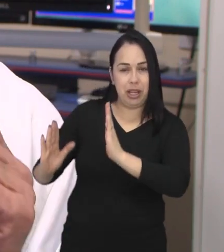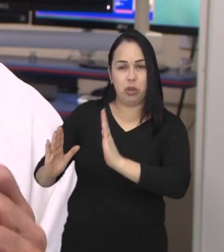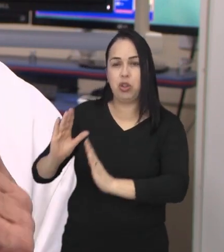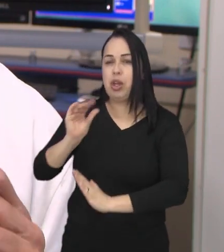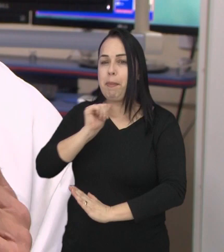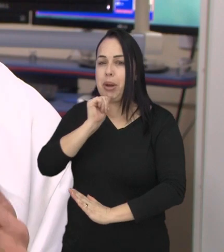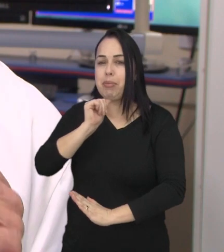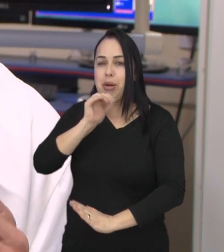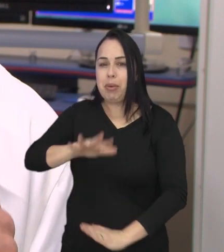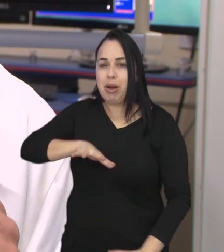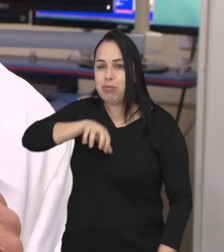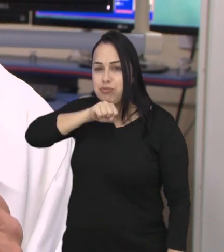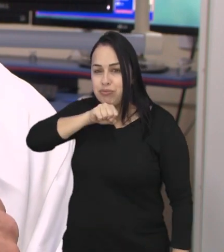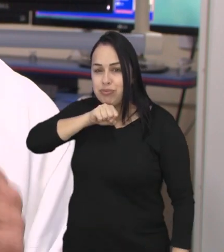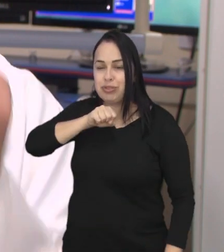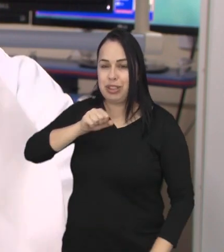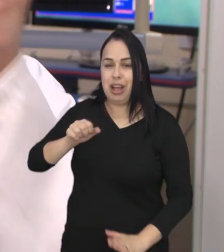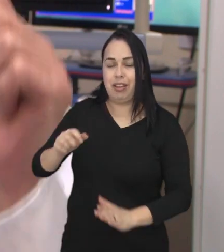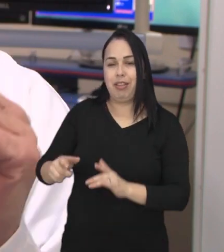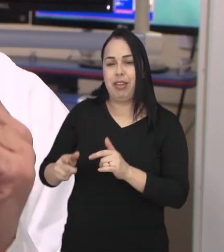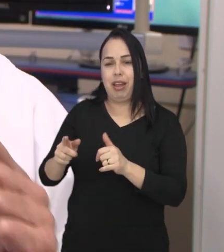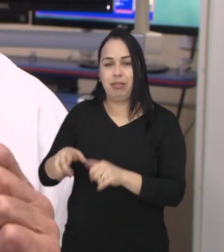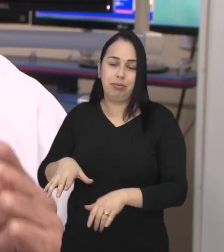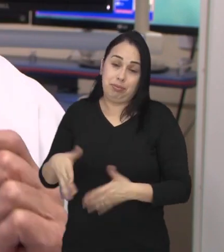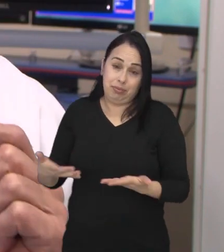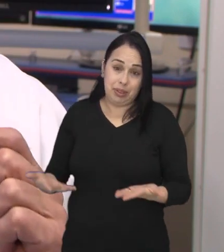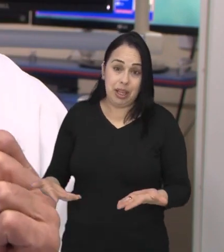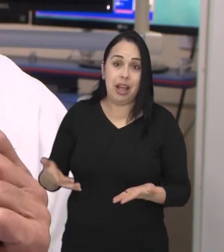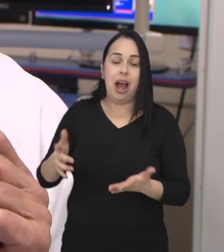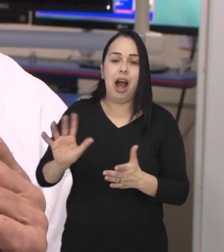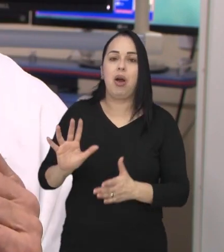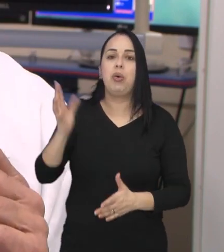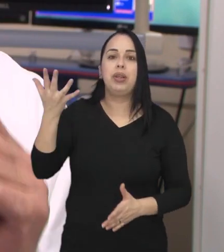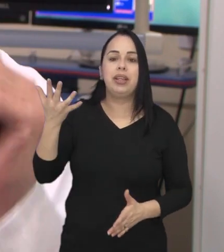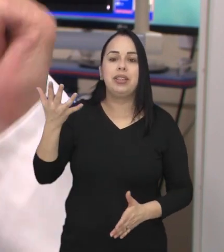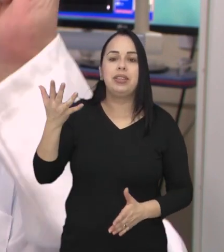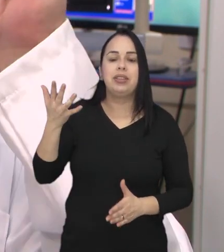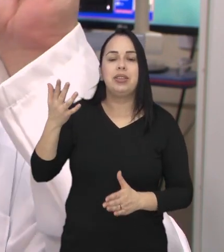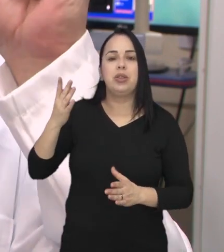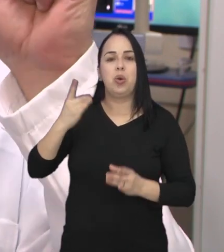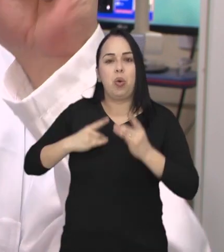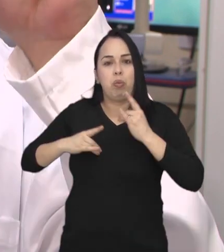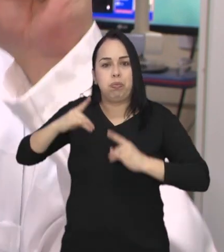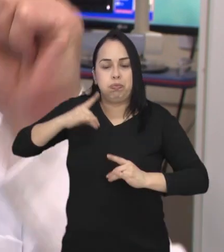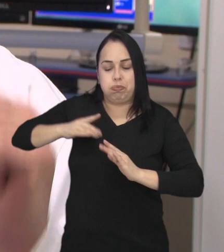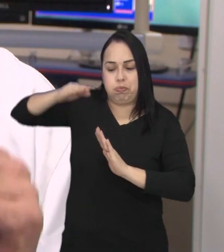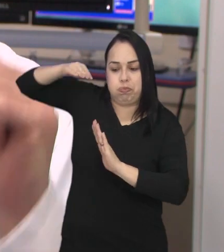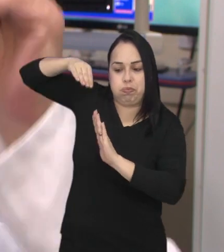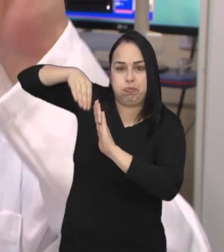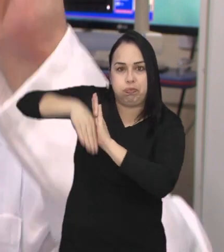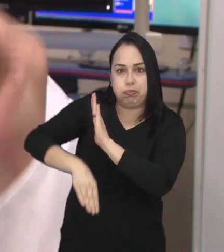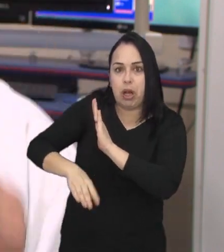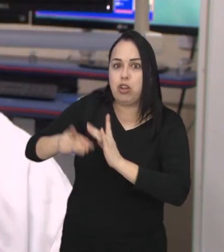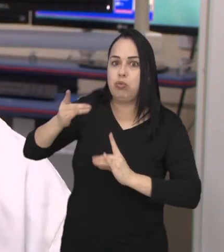entram no período do climatério, que é o período da última menstruação, há um desnível, uma queda